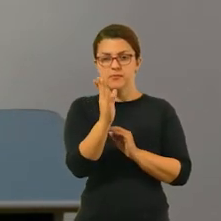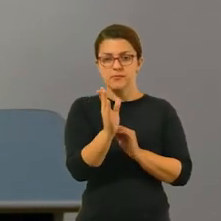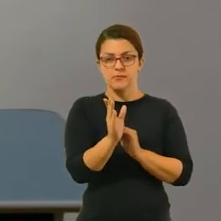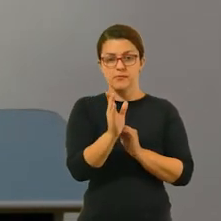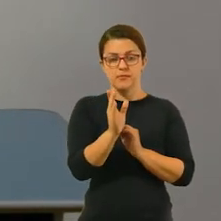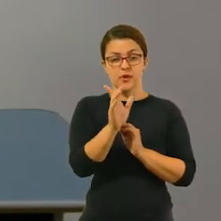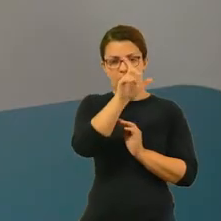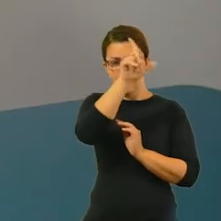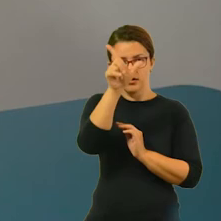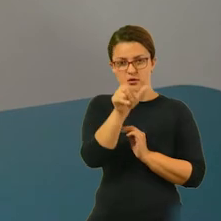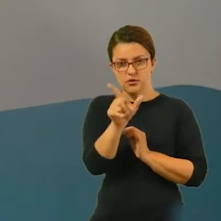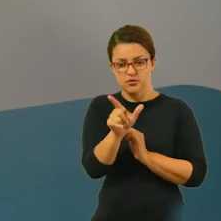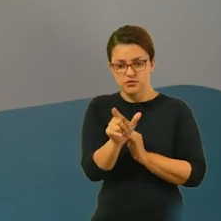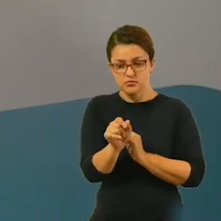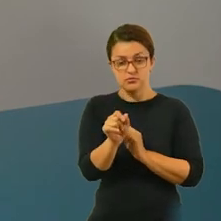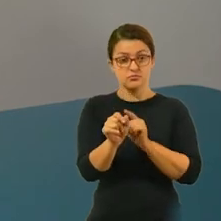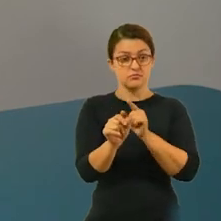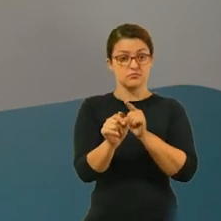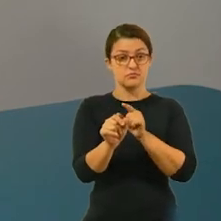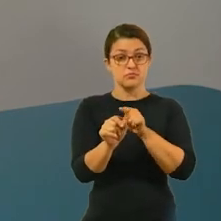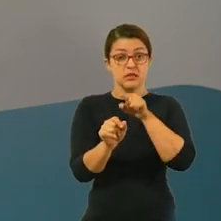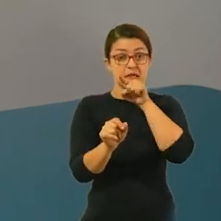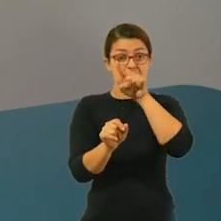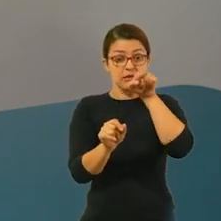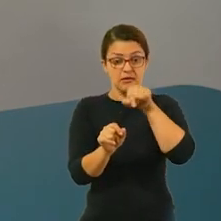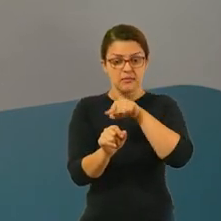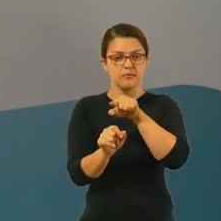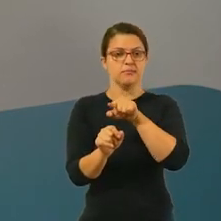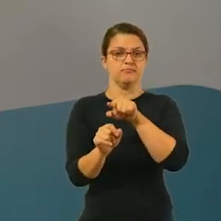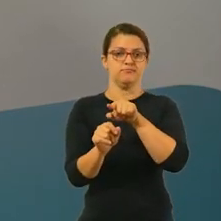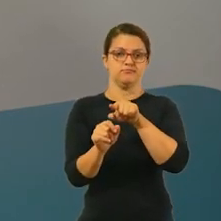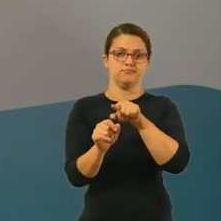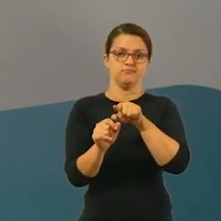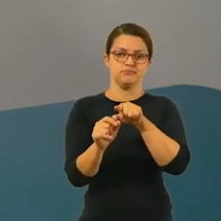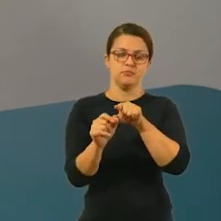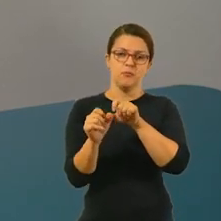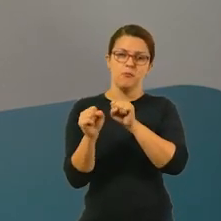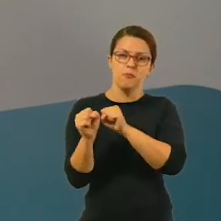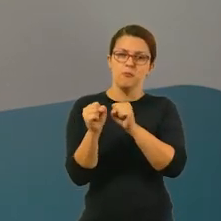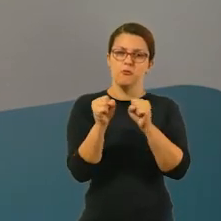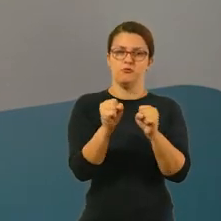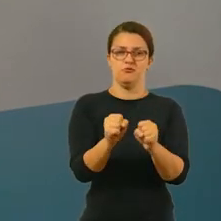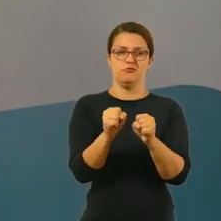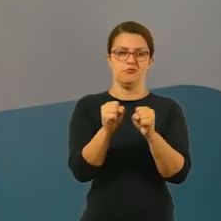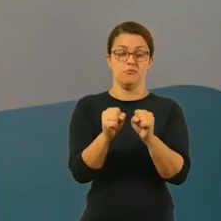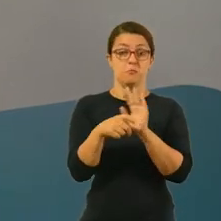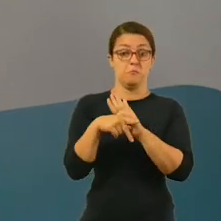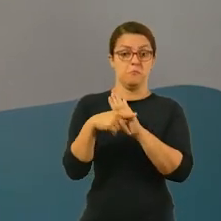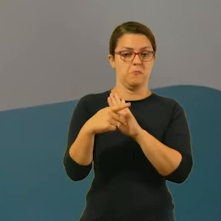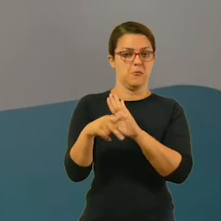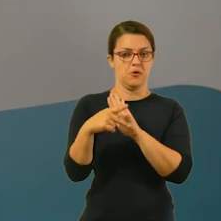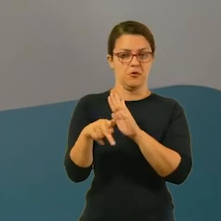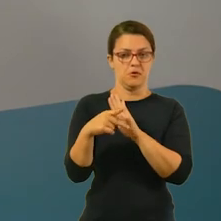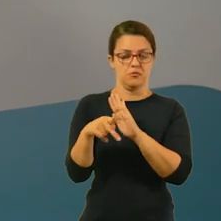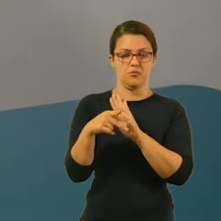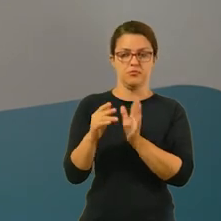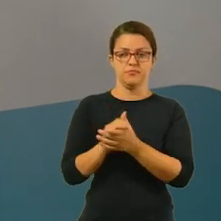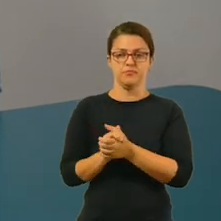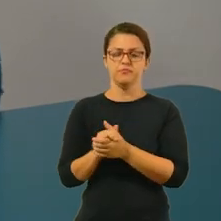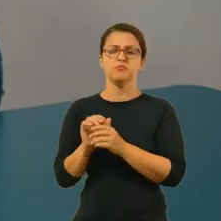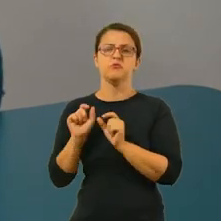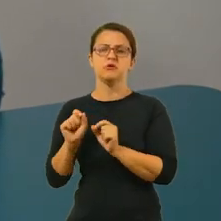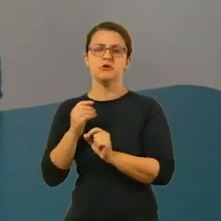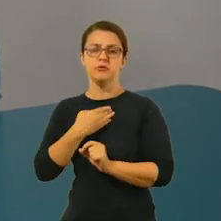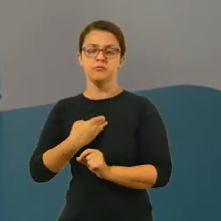território. E nesse território, o Estado detém o poder. Agora, nós vamos para o governo. O que é o